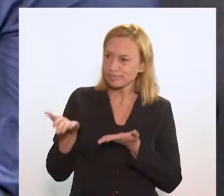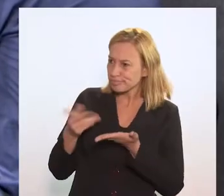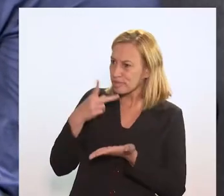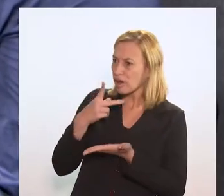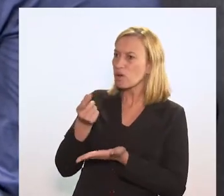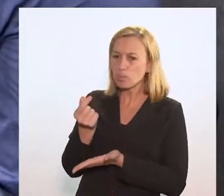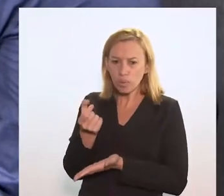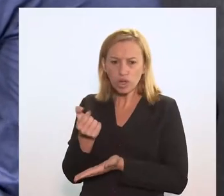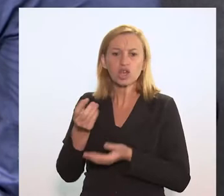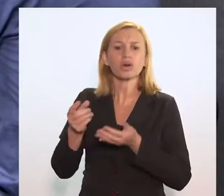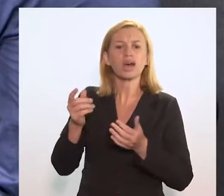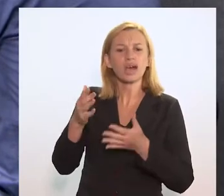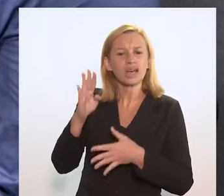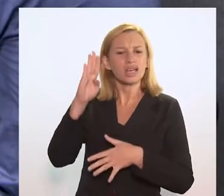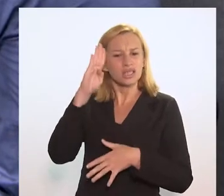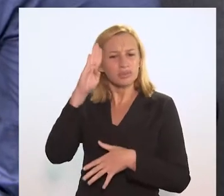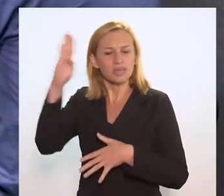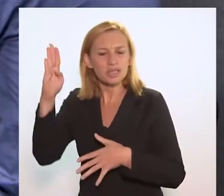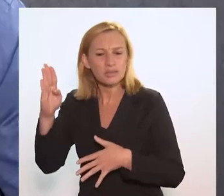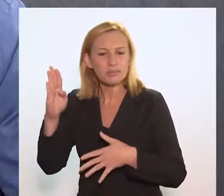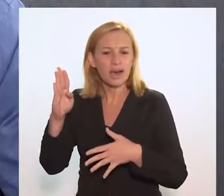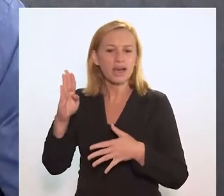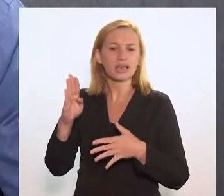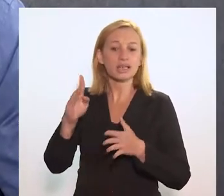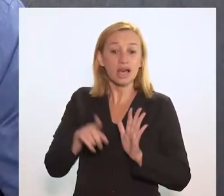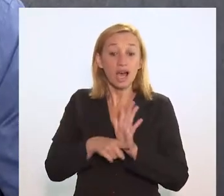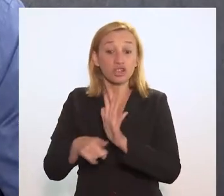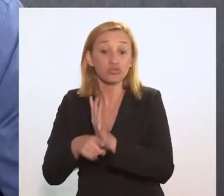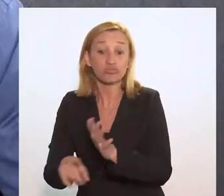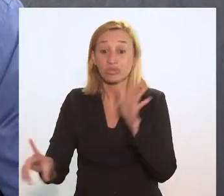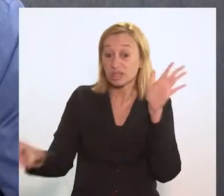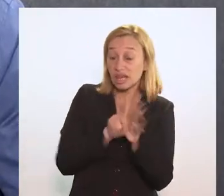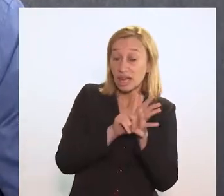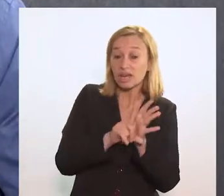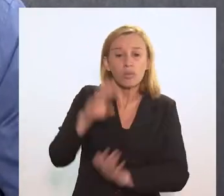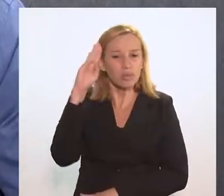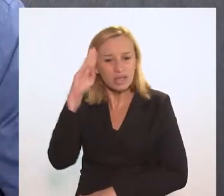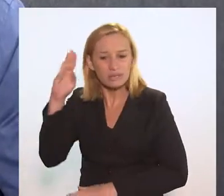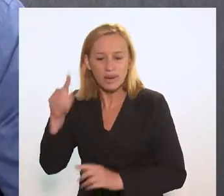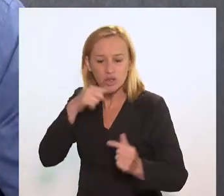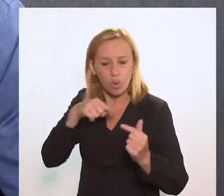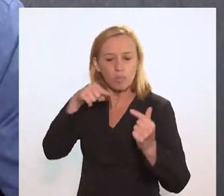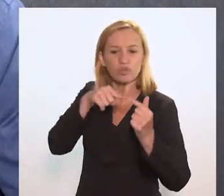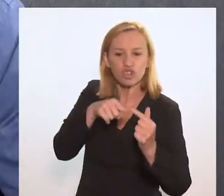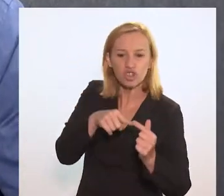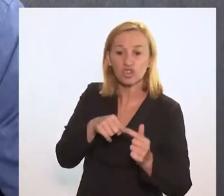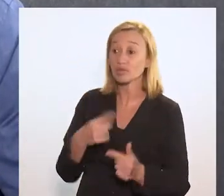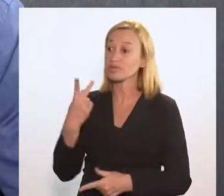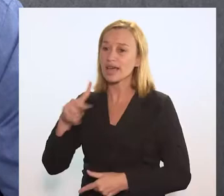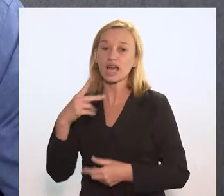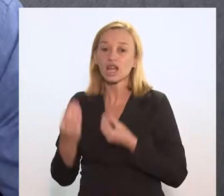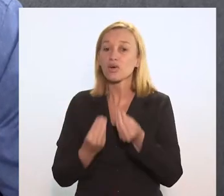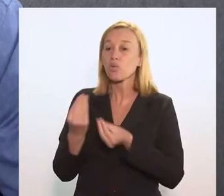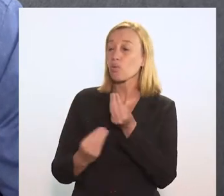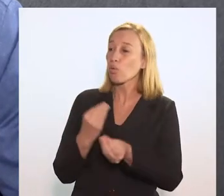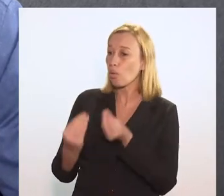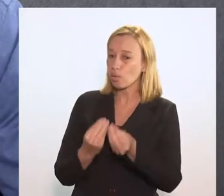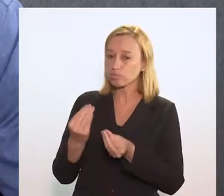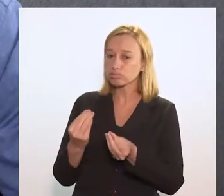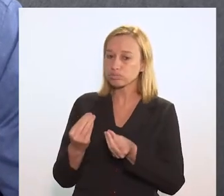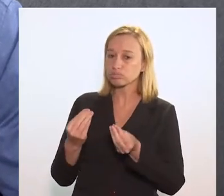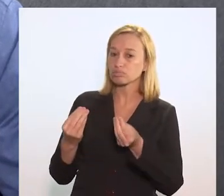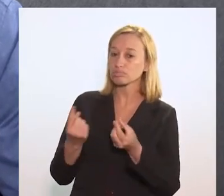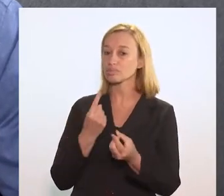por favor, fala para a gente quais são as principais medidas previstas nessa lei, os principais objetivos dela e como é que estão as